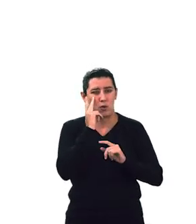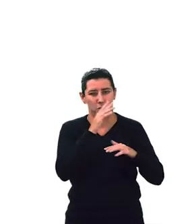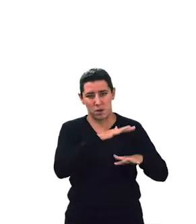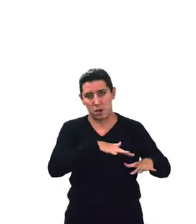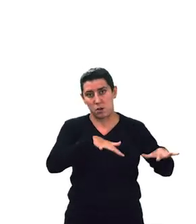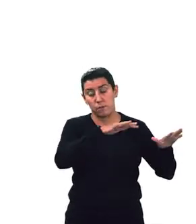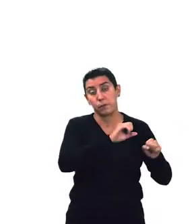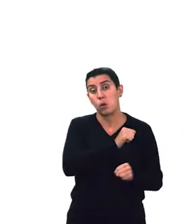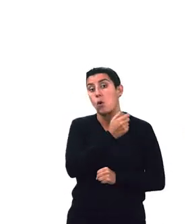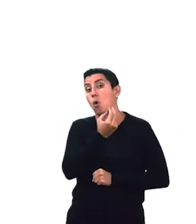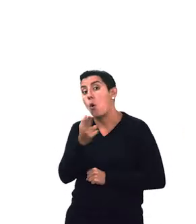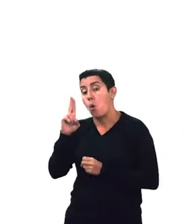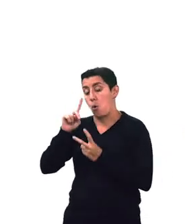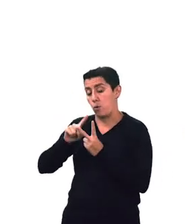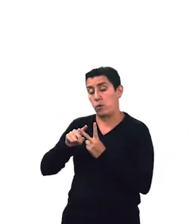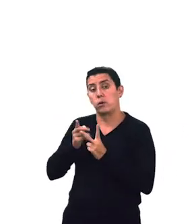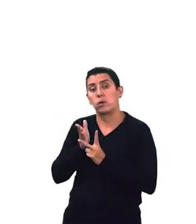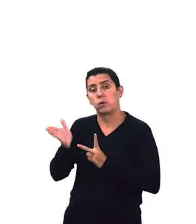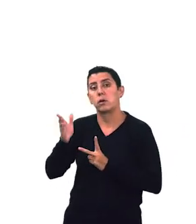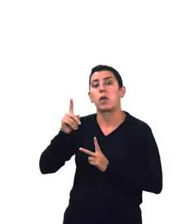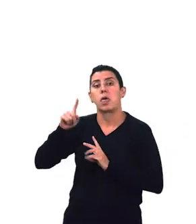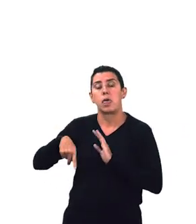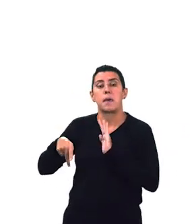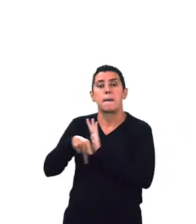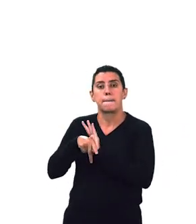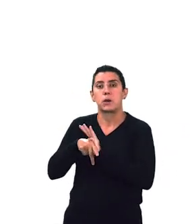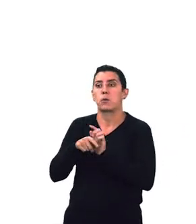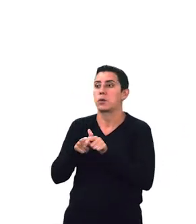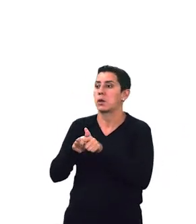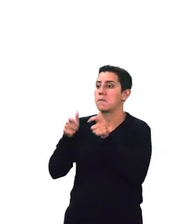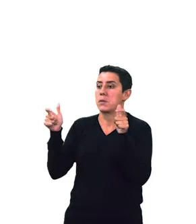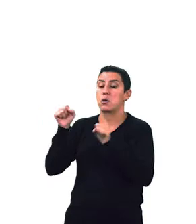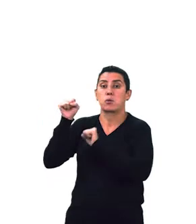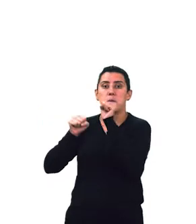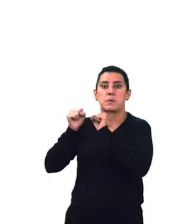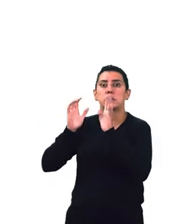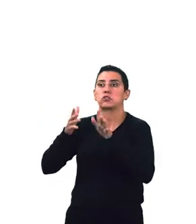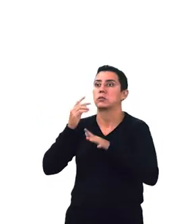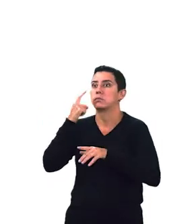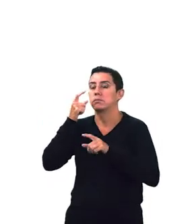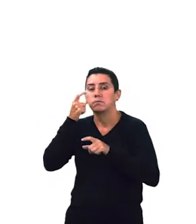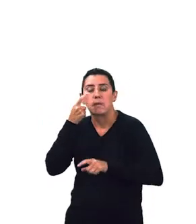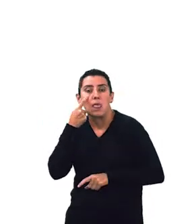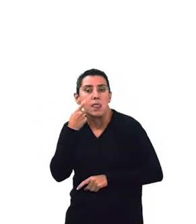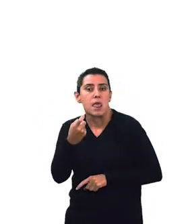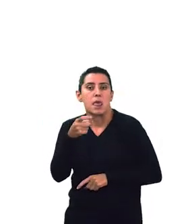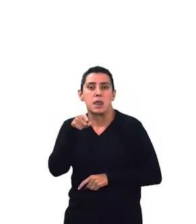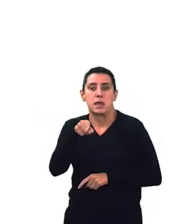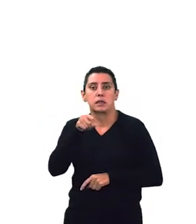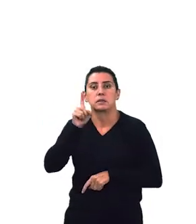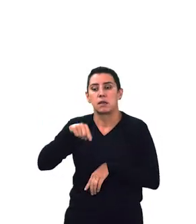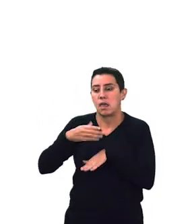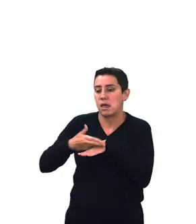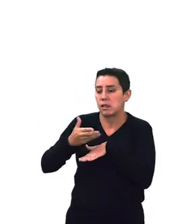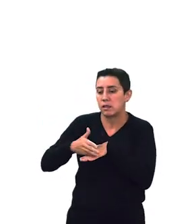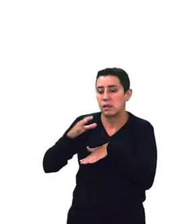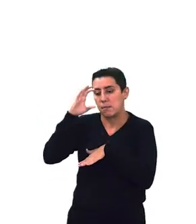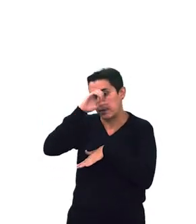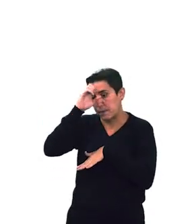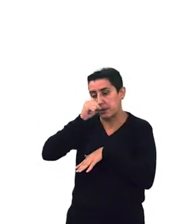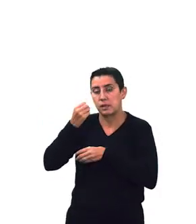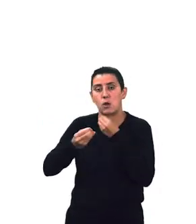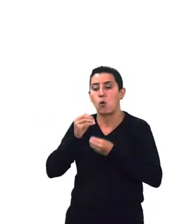um segundo caminho, que é o qual muitas empresas estão buscando, que é a parte de treinamento automatizado de modelos.